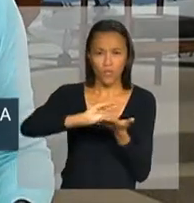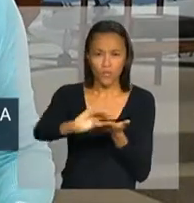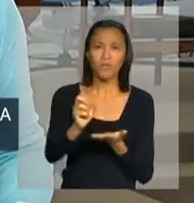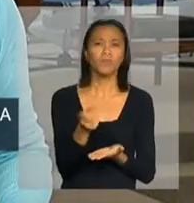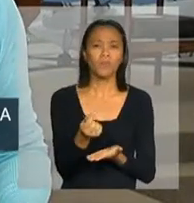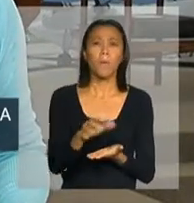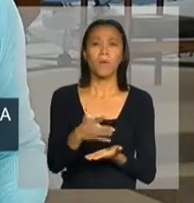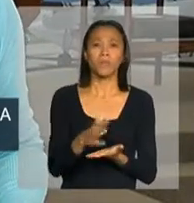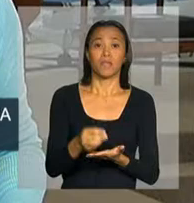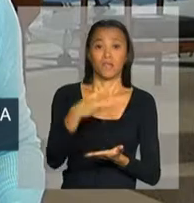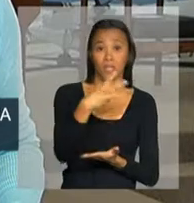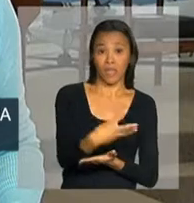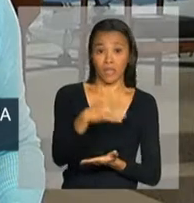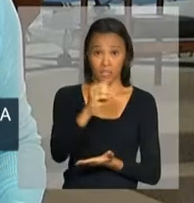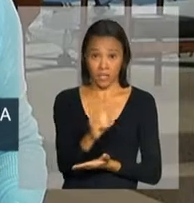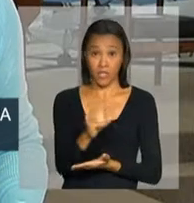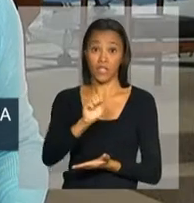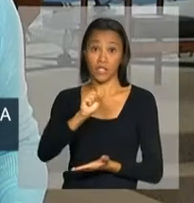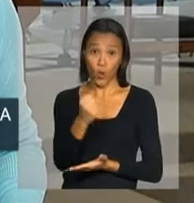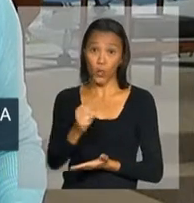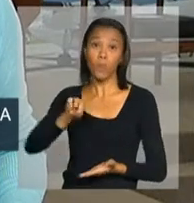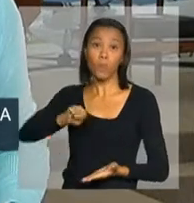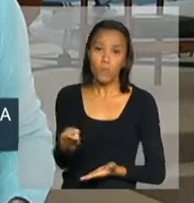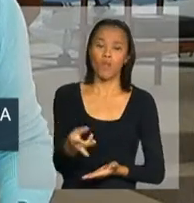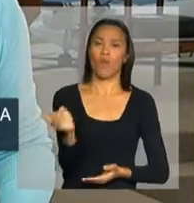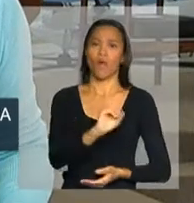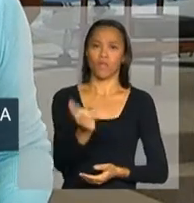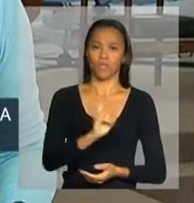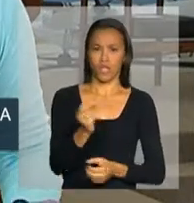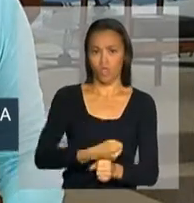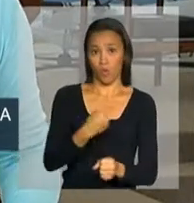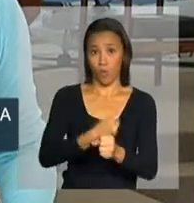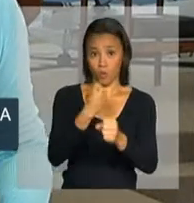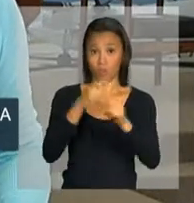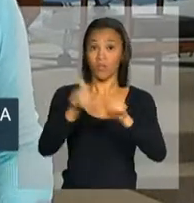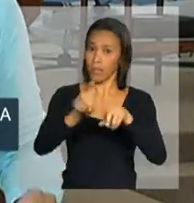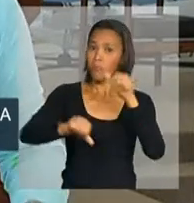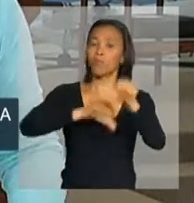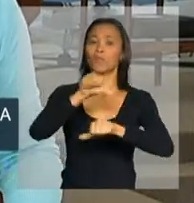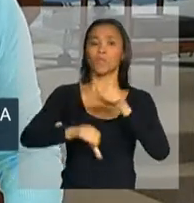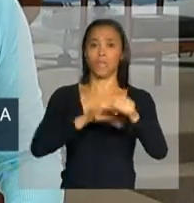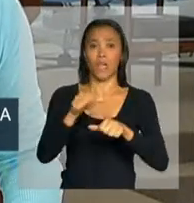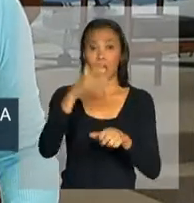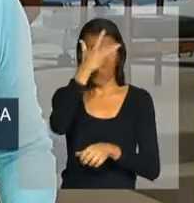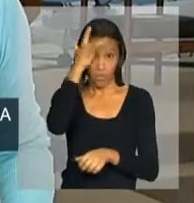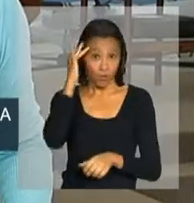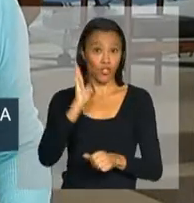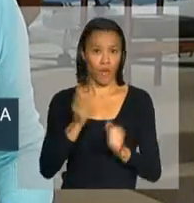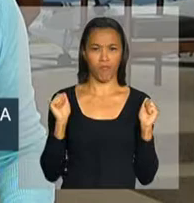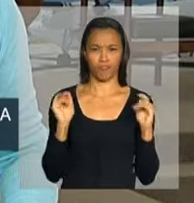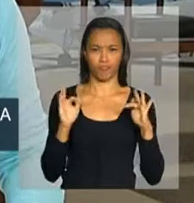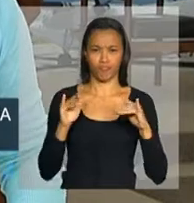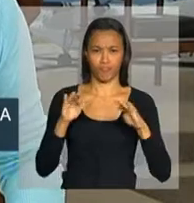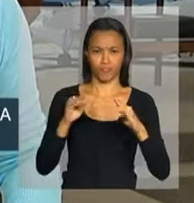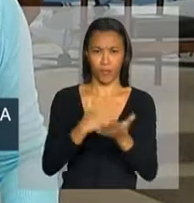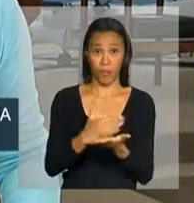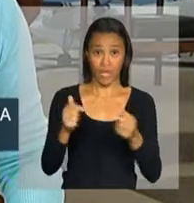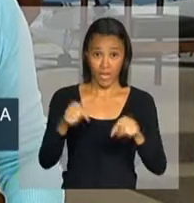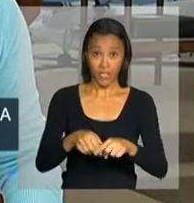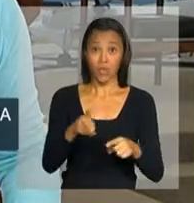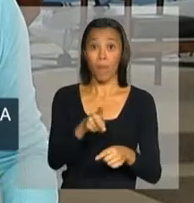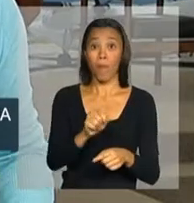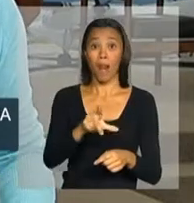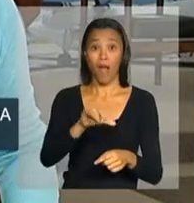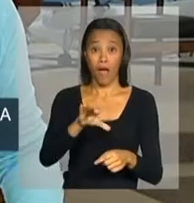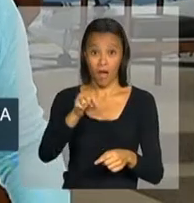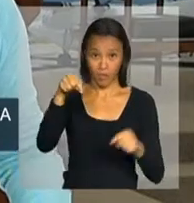previstos somam mais de 308 milhões de reais em obras e reformas. E as pessoas já começaram a chegar aqui no Salão Oeste do